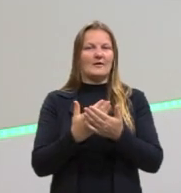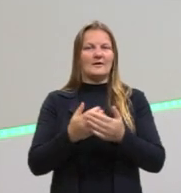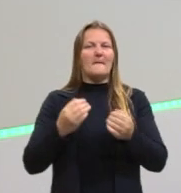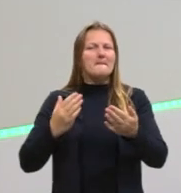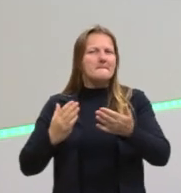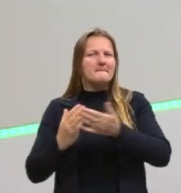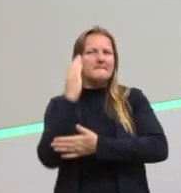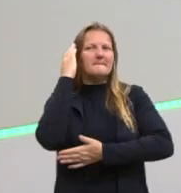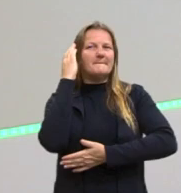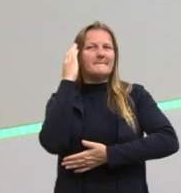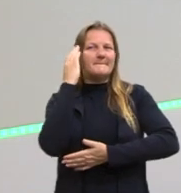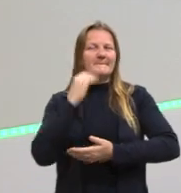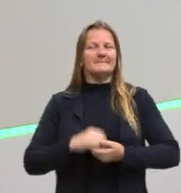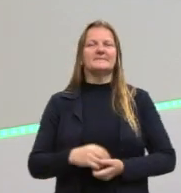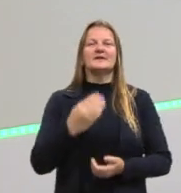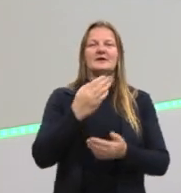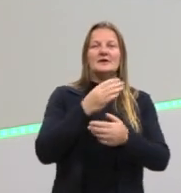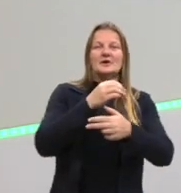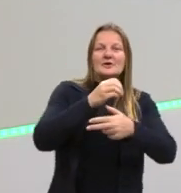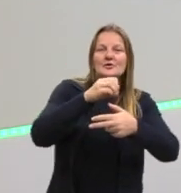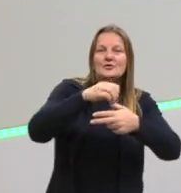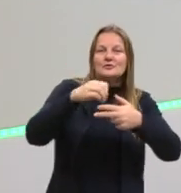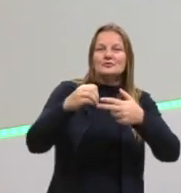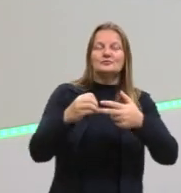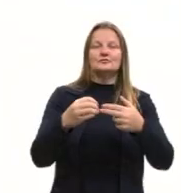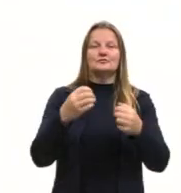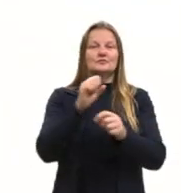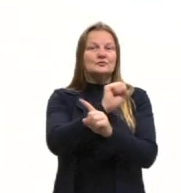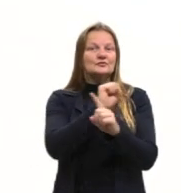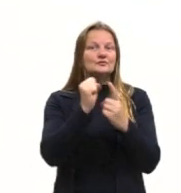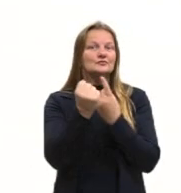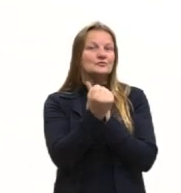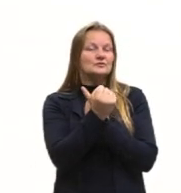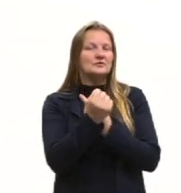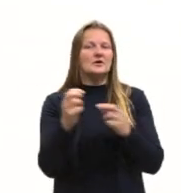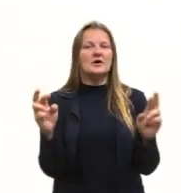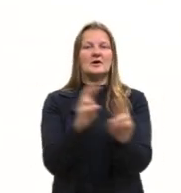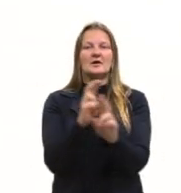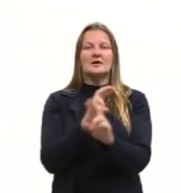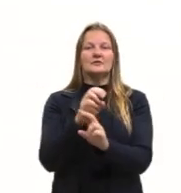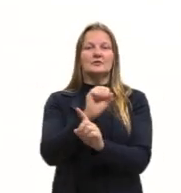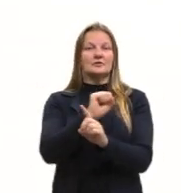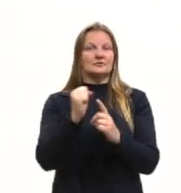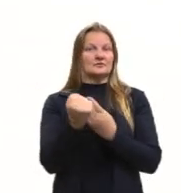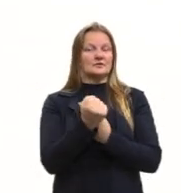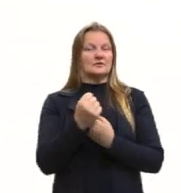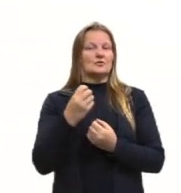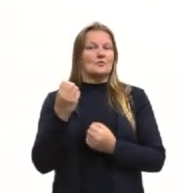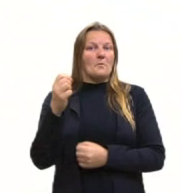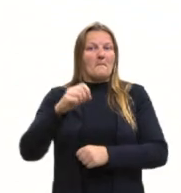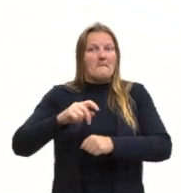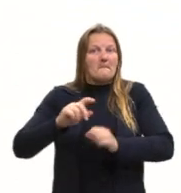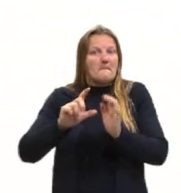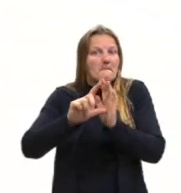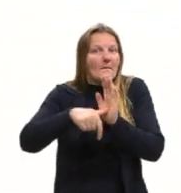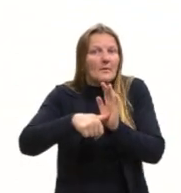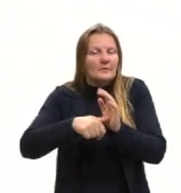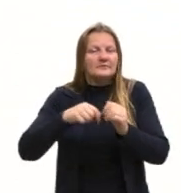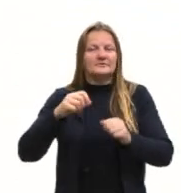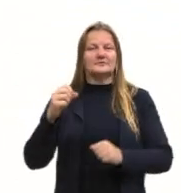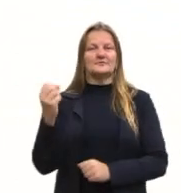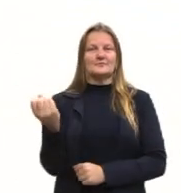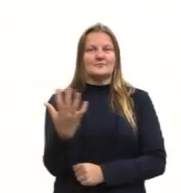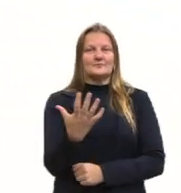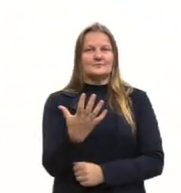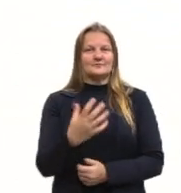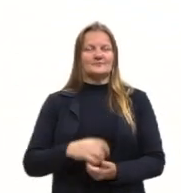Partiu passar Enem com Sociologia, Relações Sociais na Pós-Modernidade. Temas aí bem